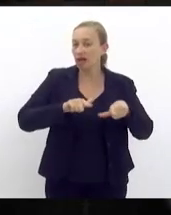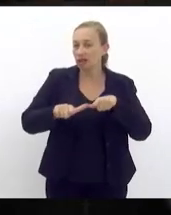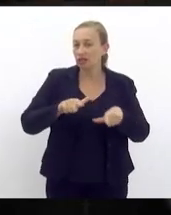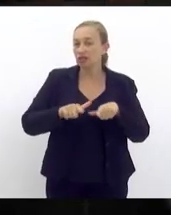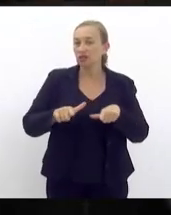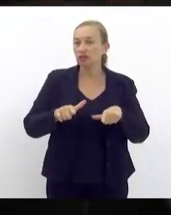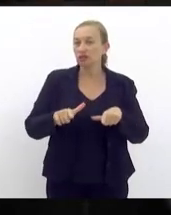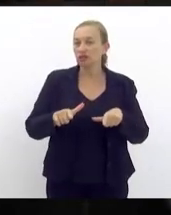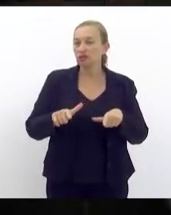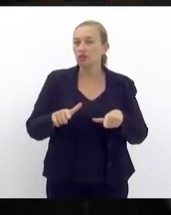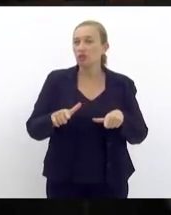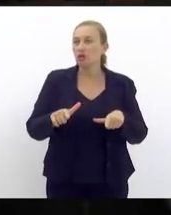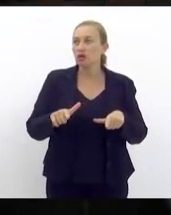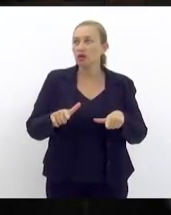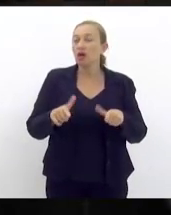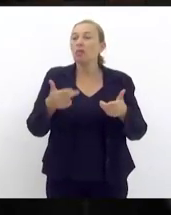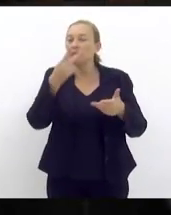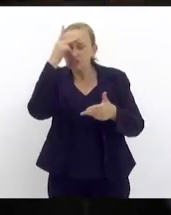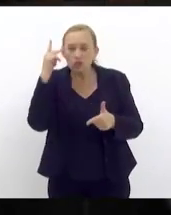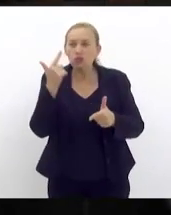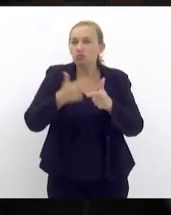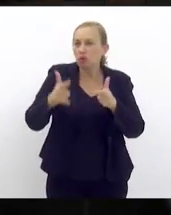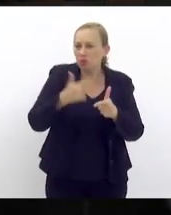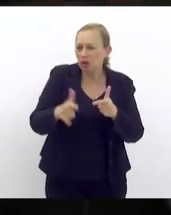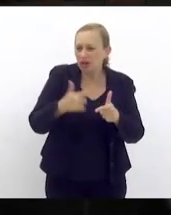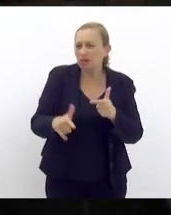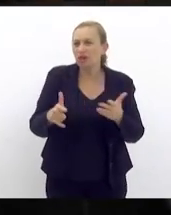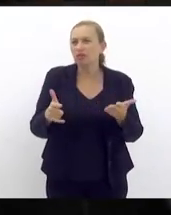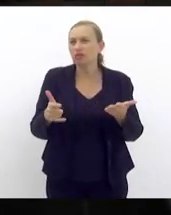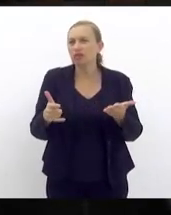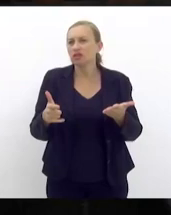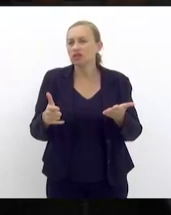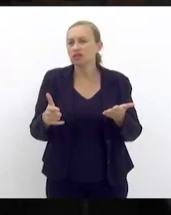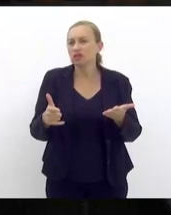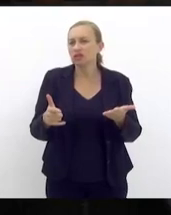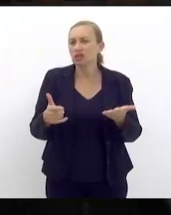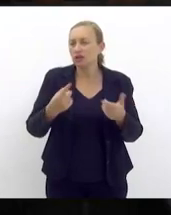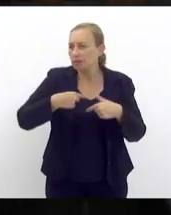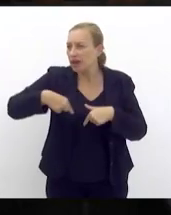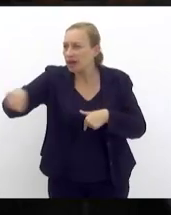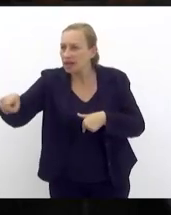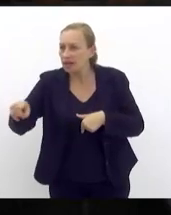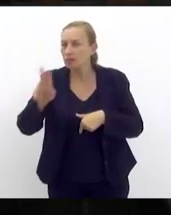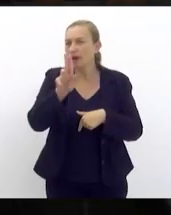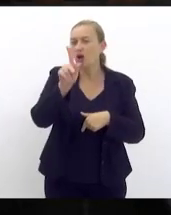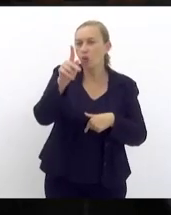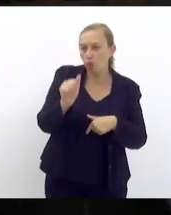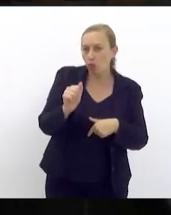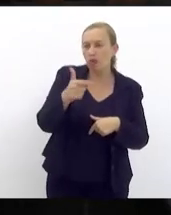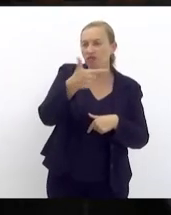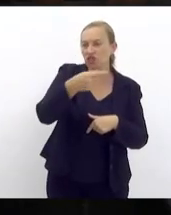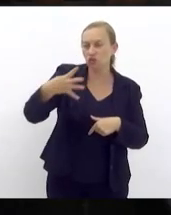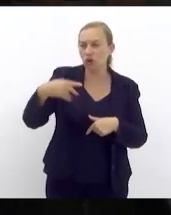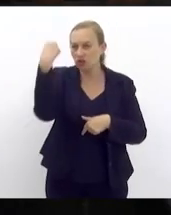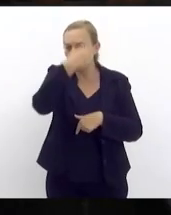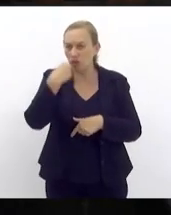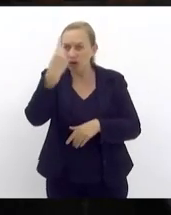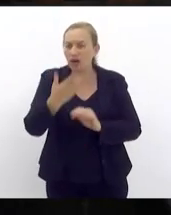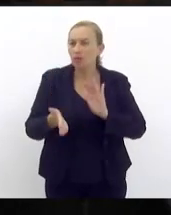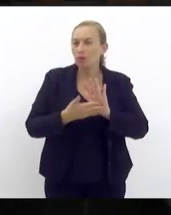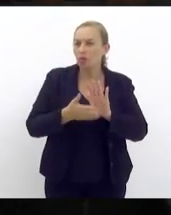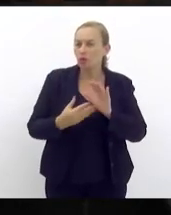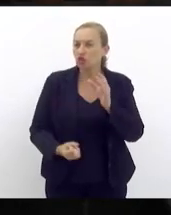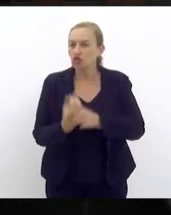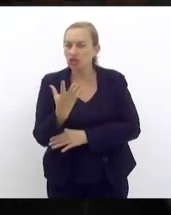tem qualquer problema de baixa complexidade vai ter como ir para a UPA 24 horas lá que a gente está propondo colocar